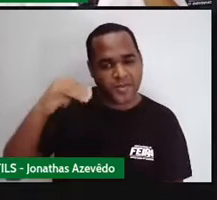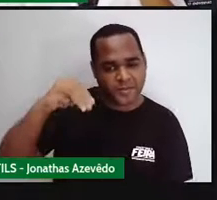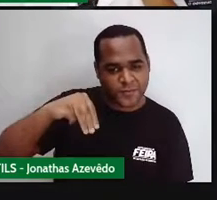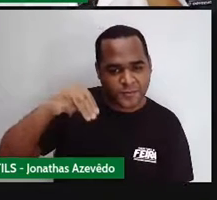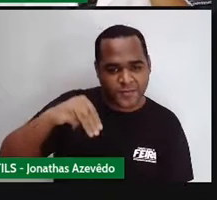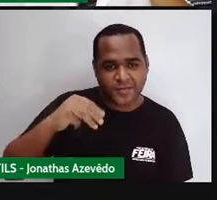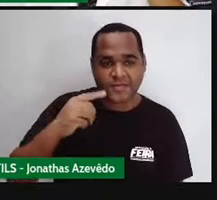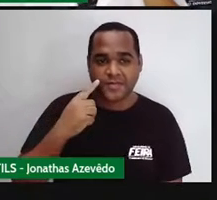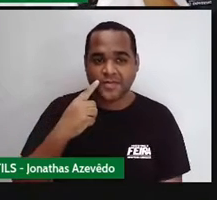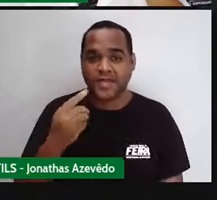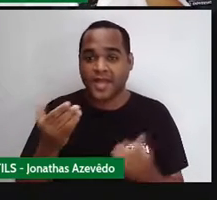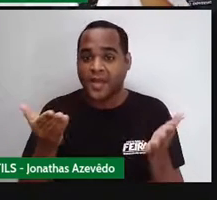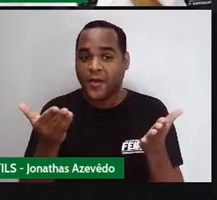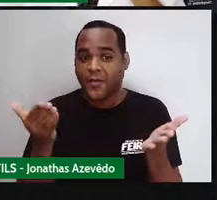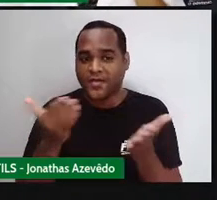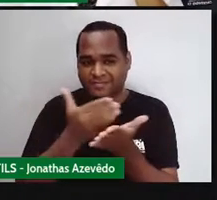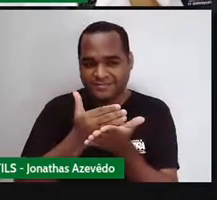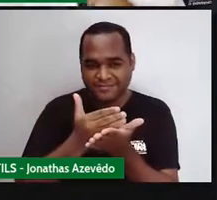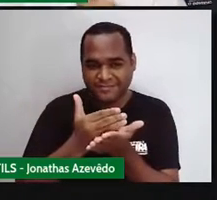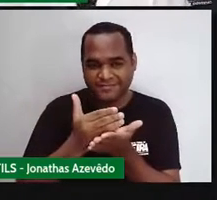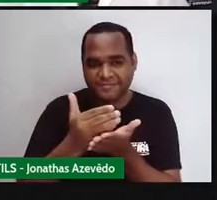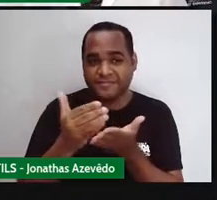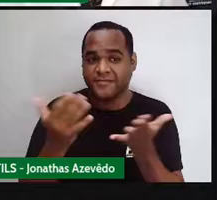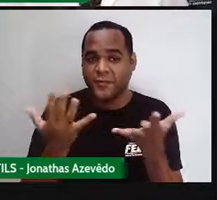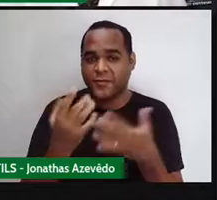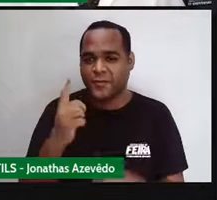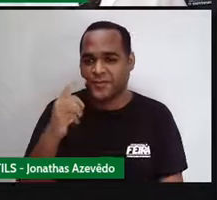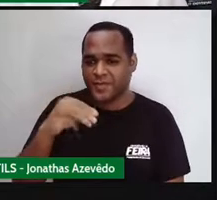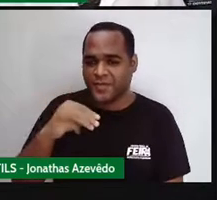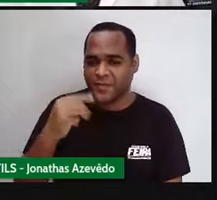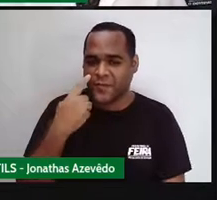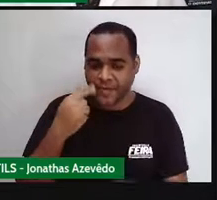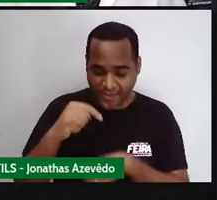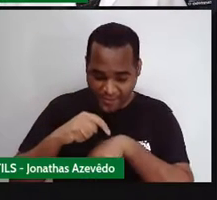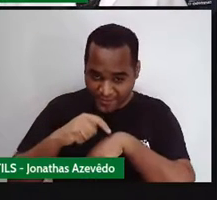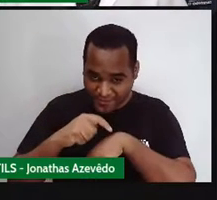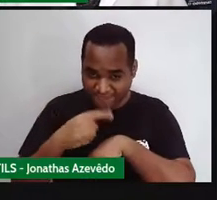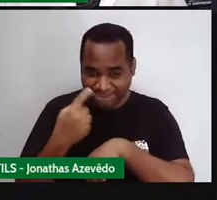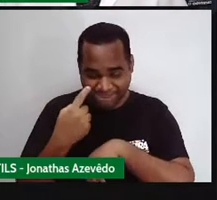sendo contado a partir de agora. Eu tô aqui de olho no relógio.